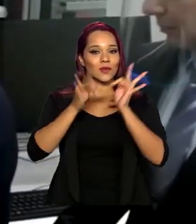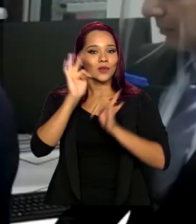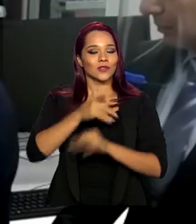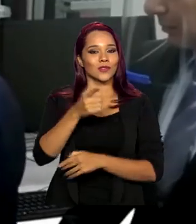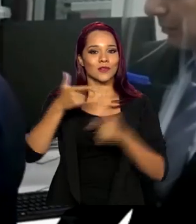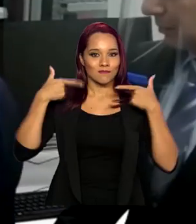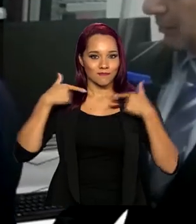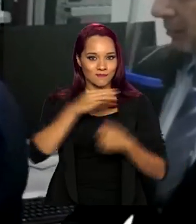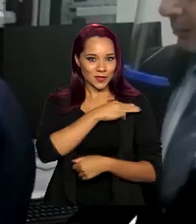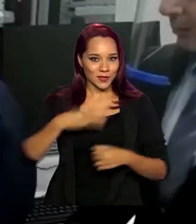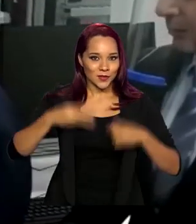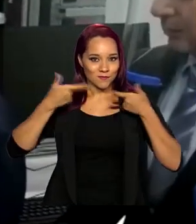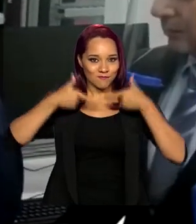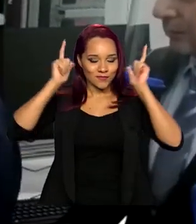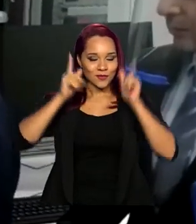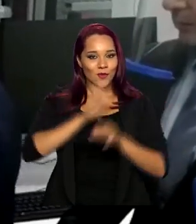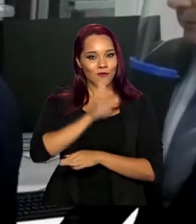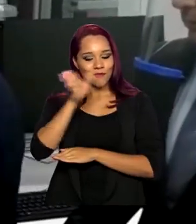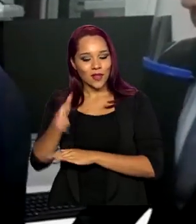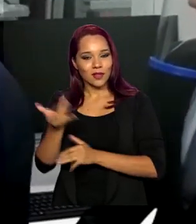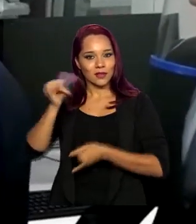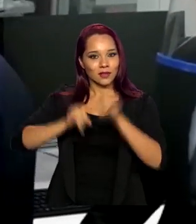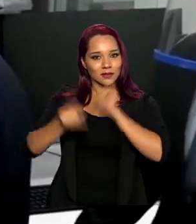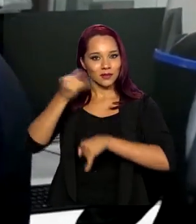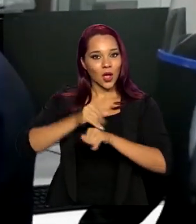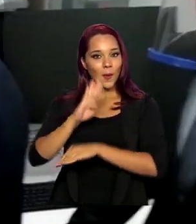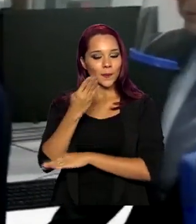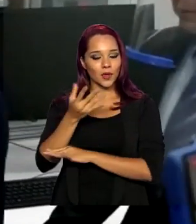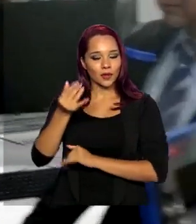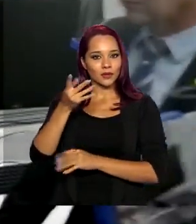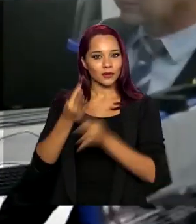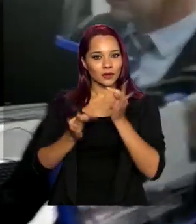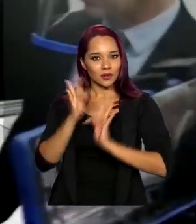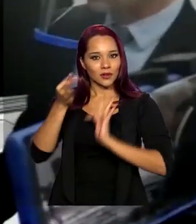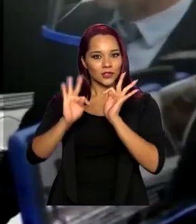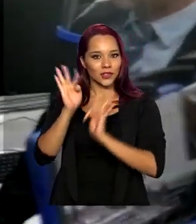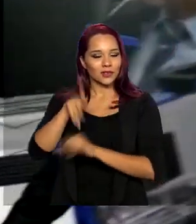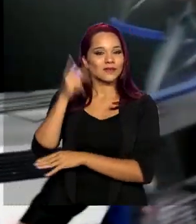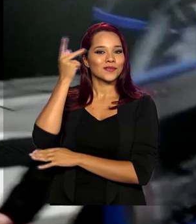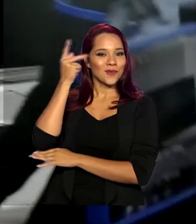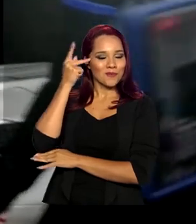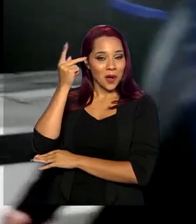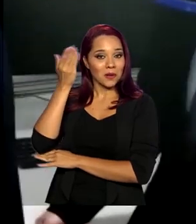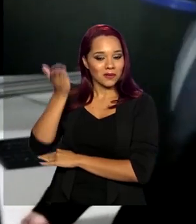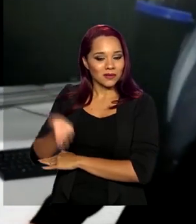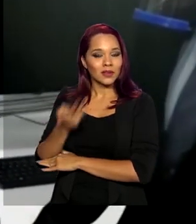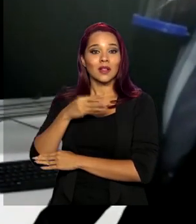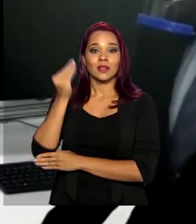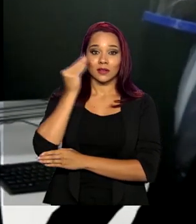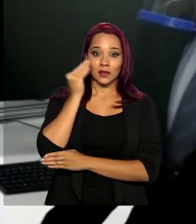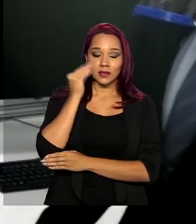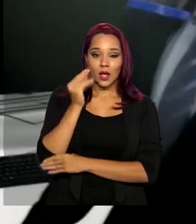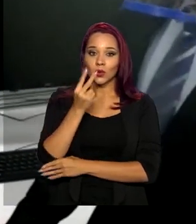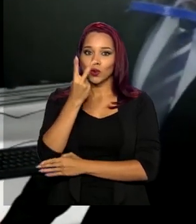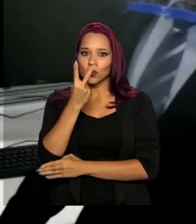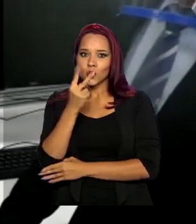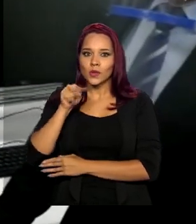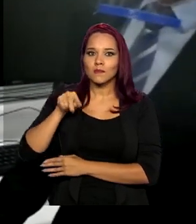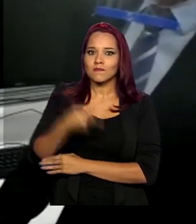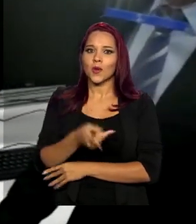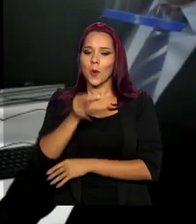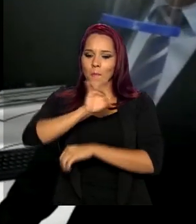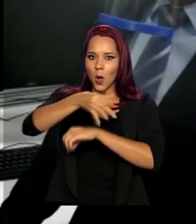Pontes, veio até o Laboratório Nacional de Biotecnologia em Campinas. Aqui foram testadas duas mil